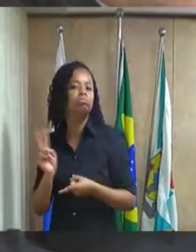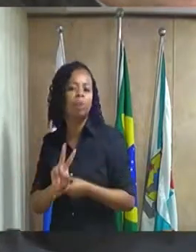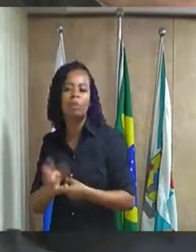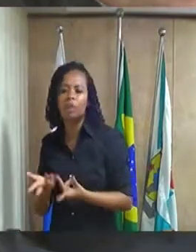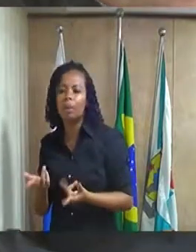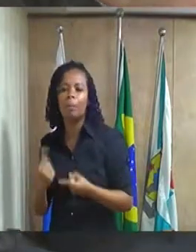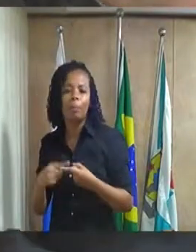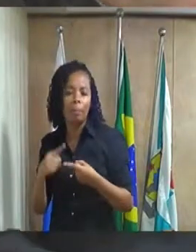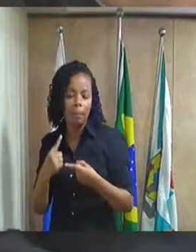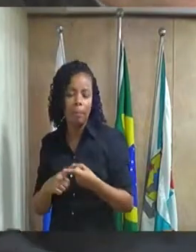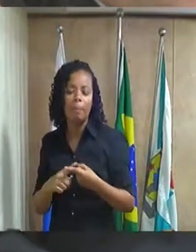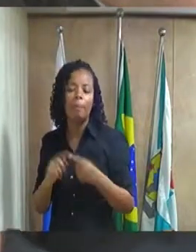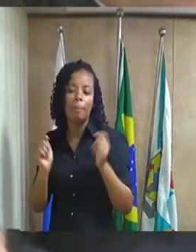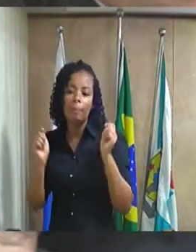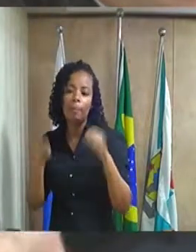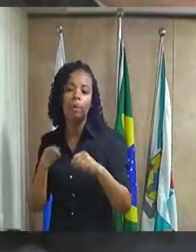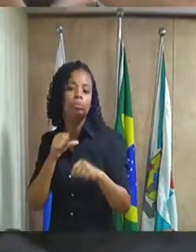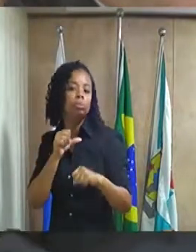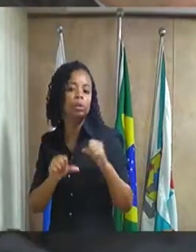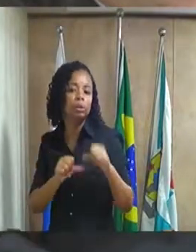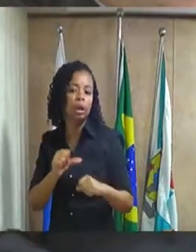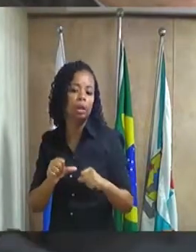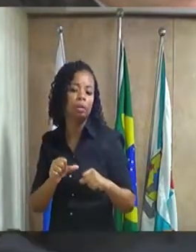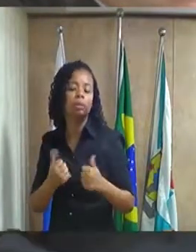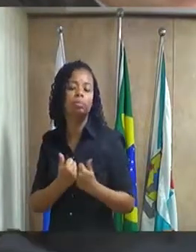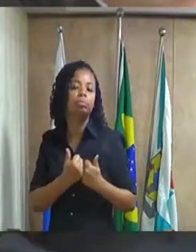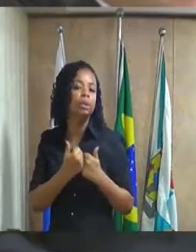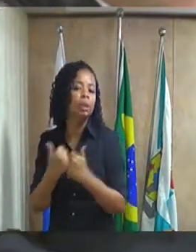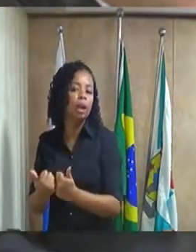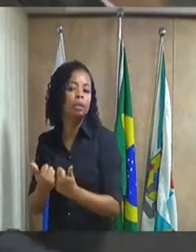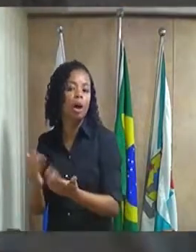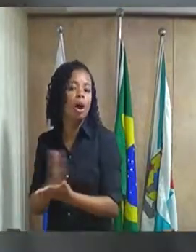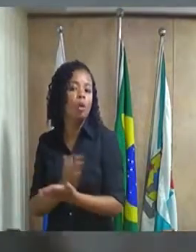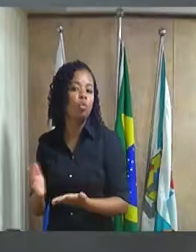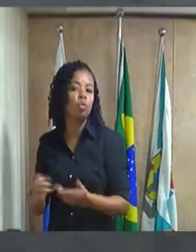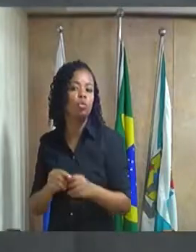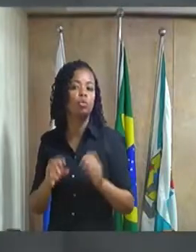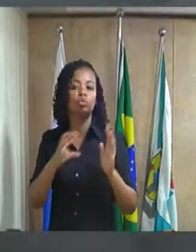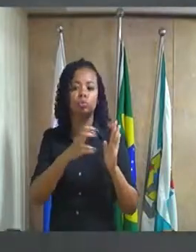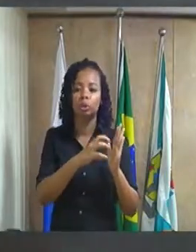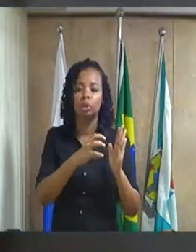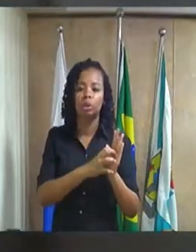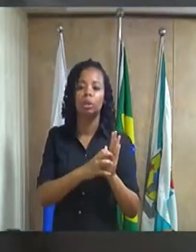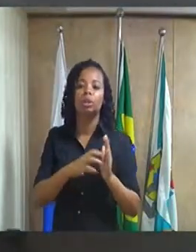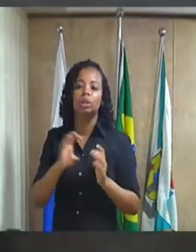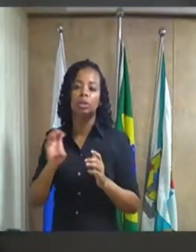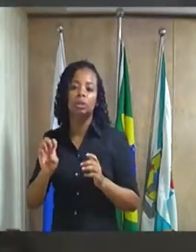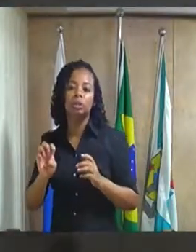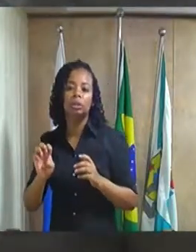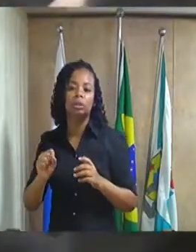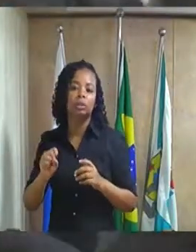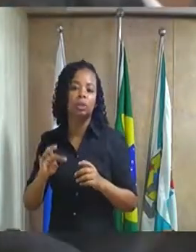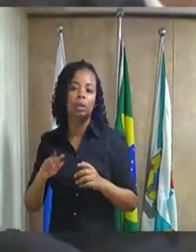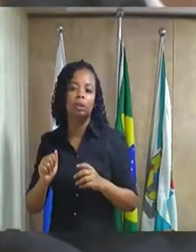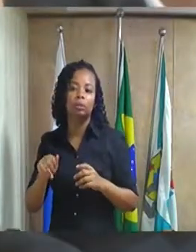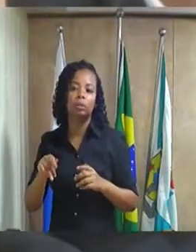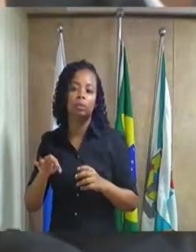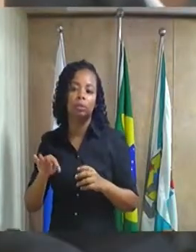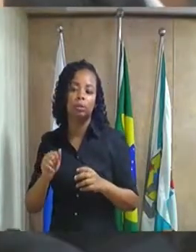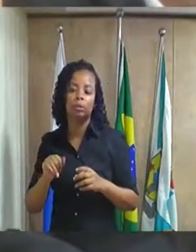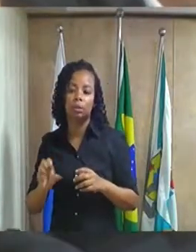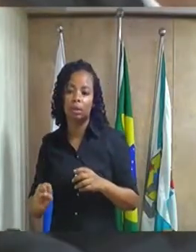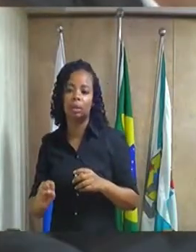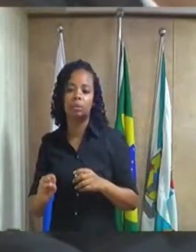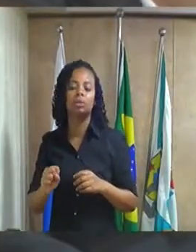com a delegação a alguns funcionários estatutários uma vez que já tem levantado o